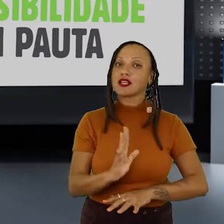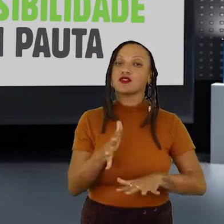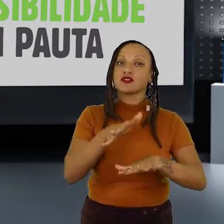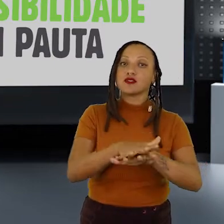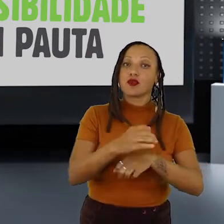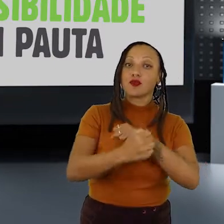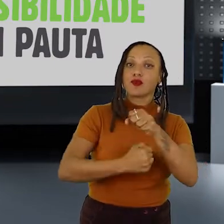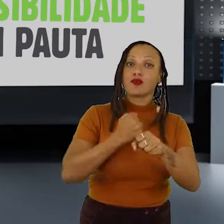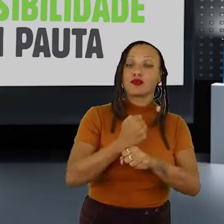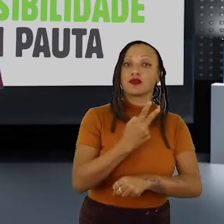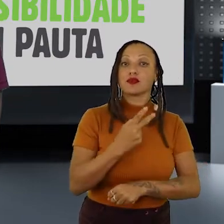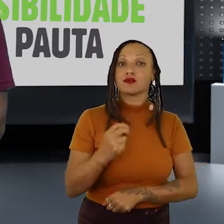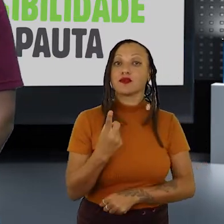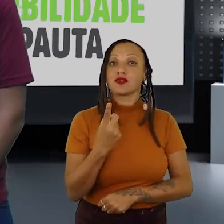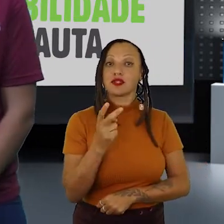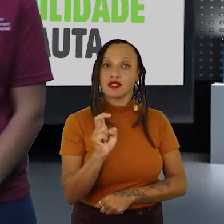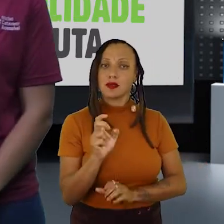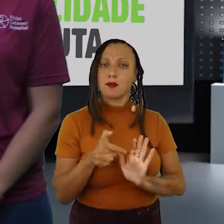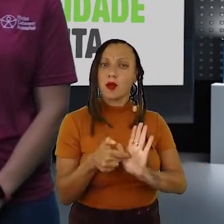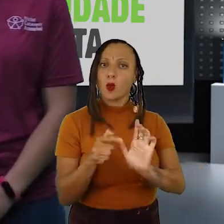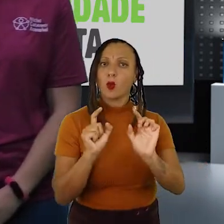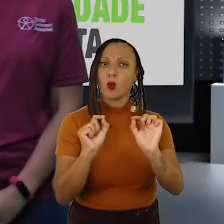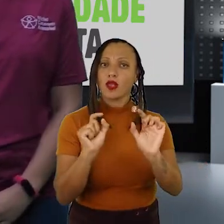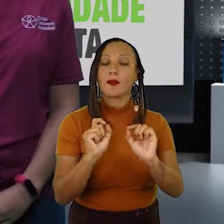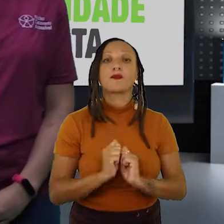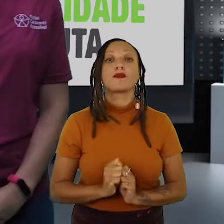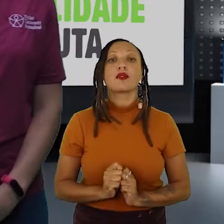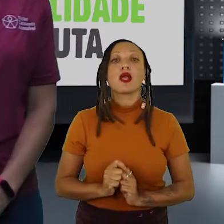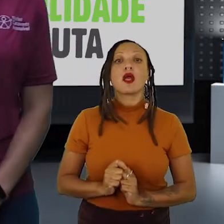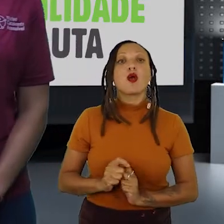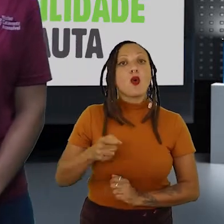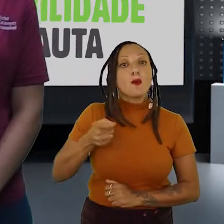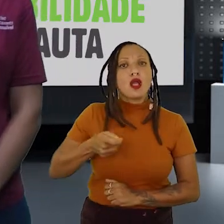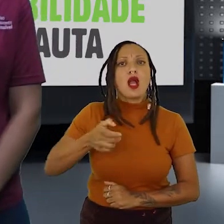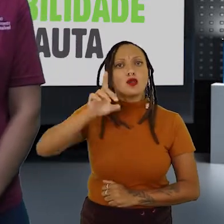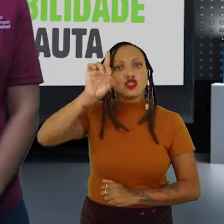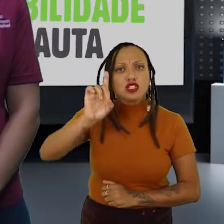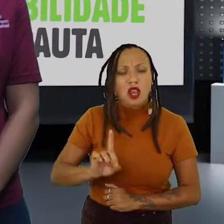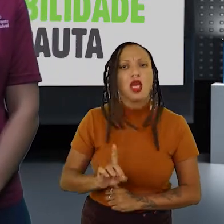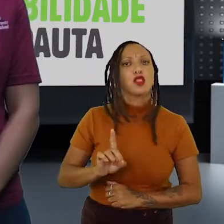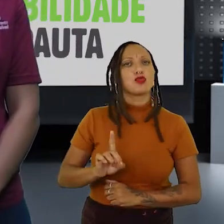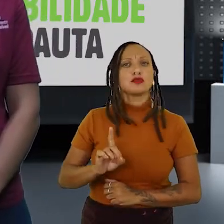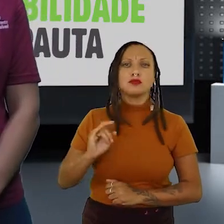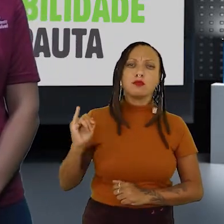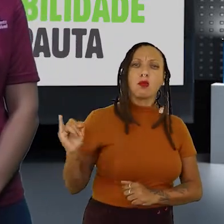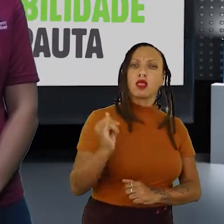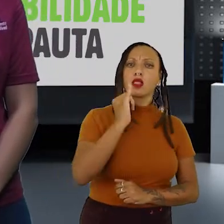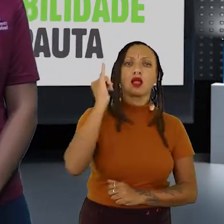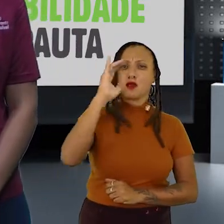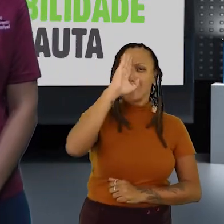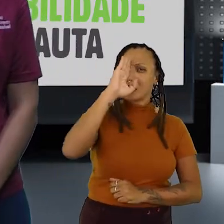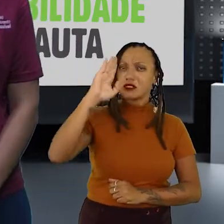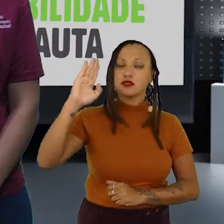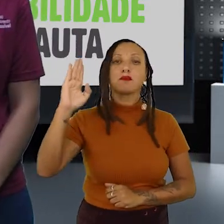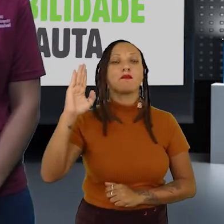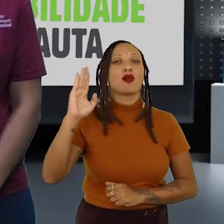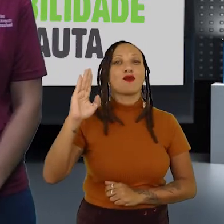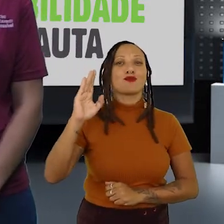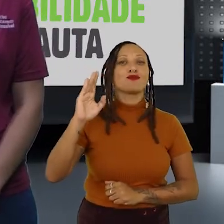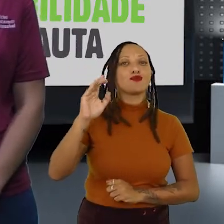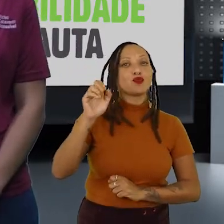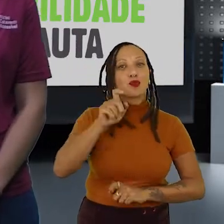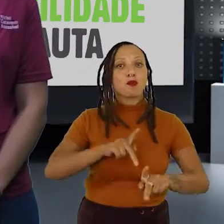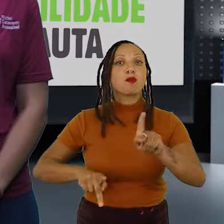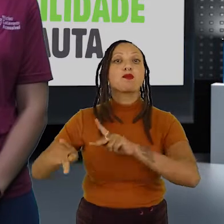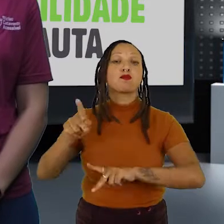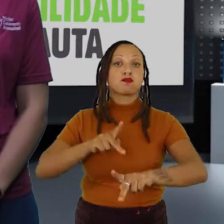2015, que afirma o quê? A obrigatoriedade da garantia dos direitos fundamentais da população de inclusão em qualquer âmbito público do